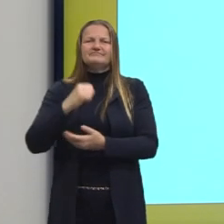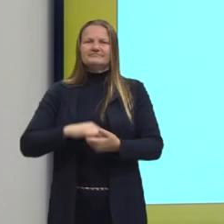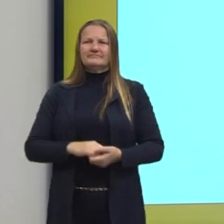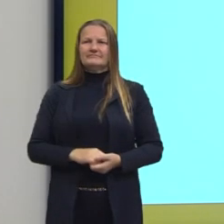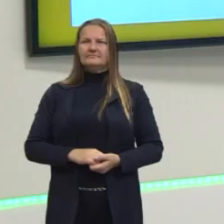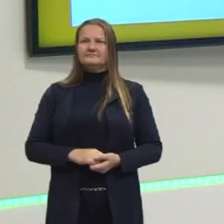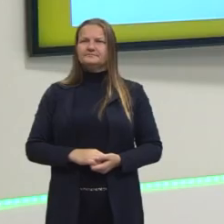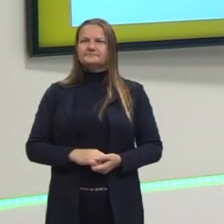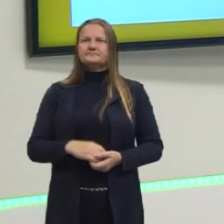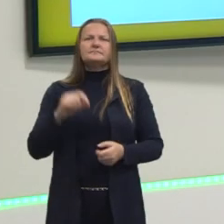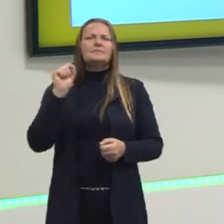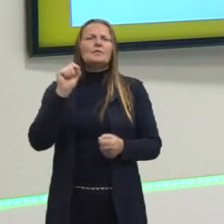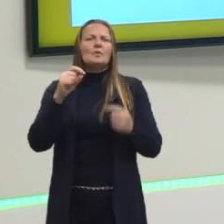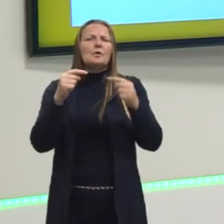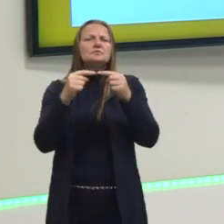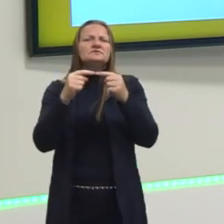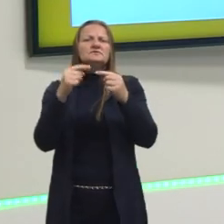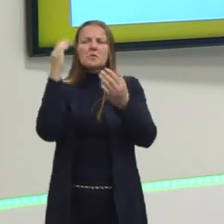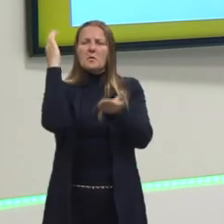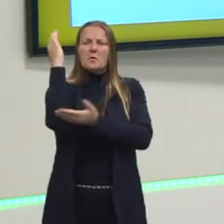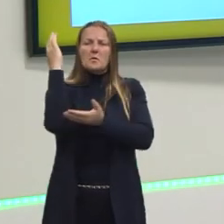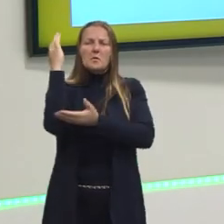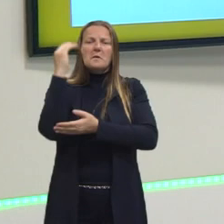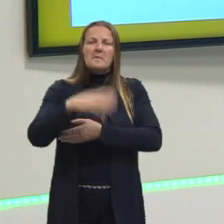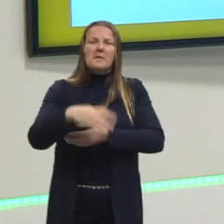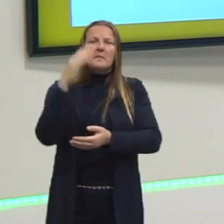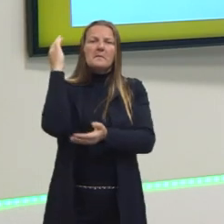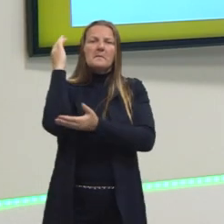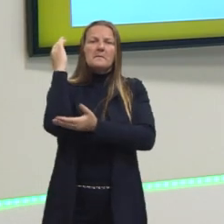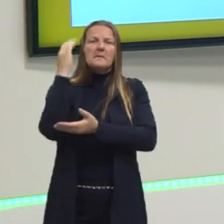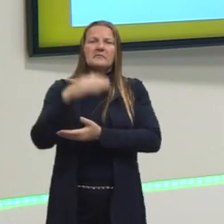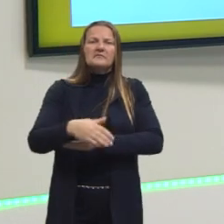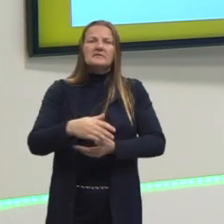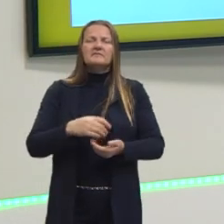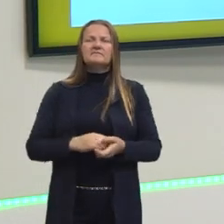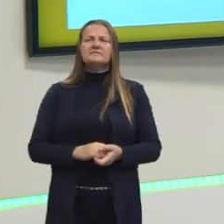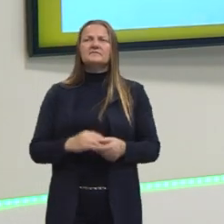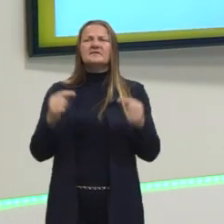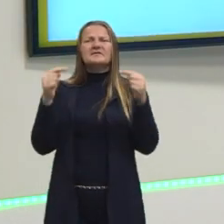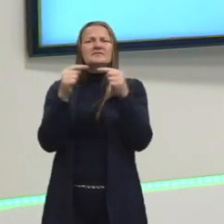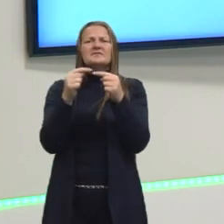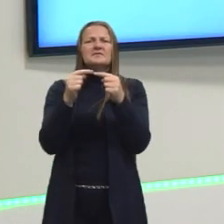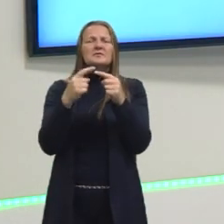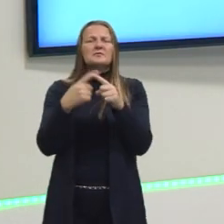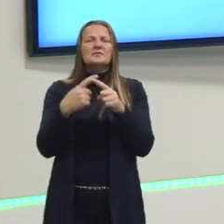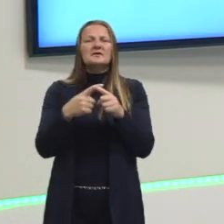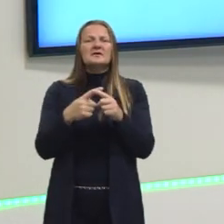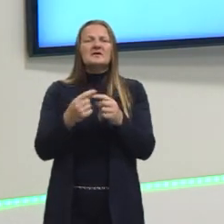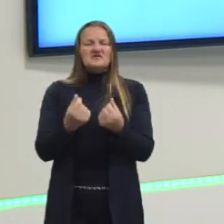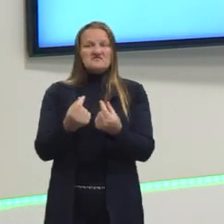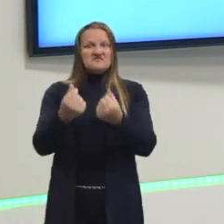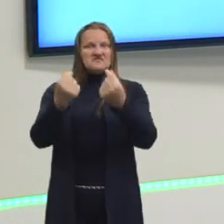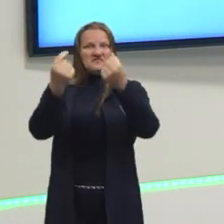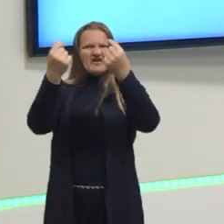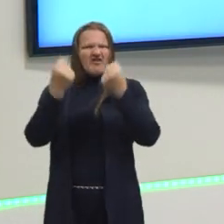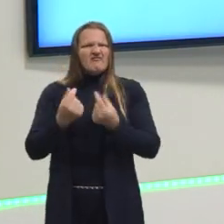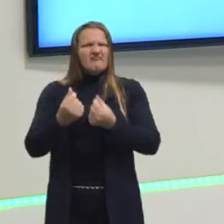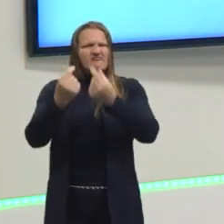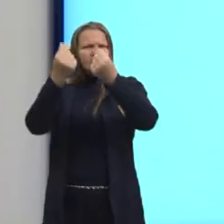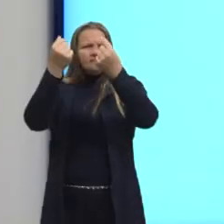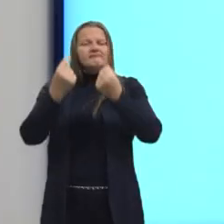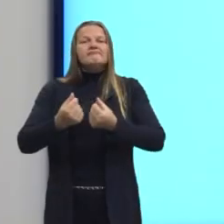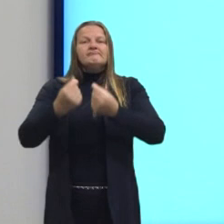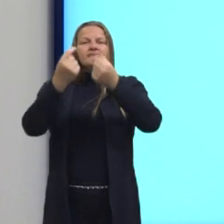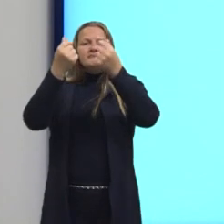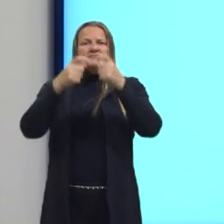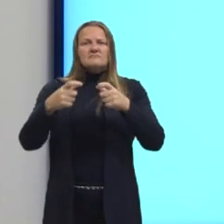Qual é o objetivo do desmatamento, então? Os objetivos, eles estão ligados à expansão econômica, que está